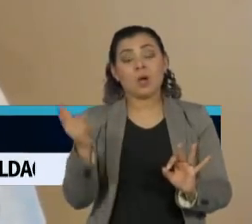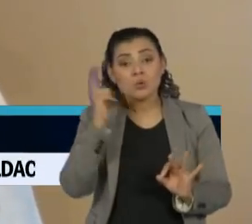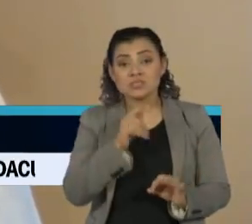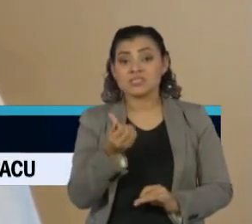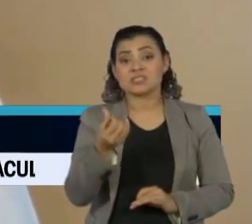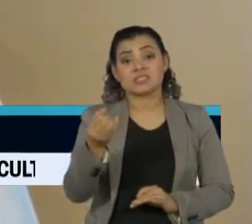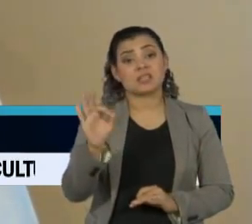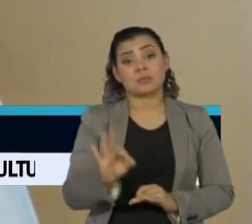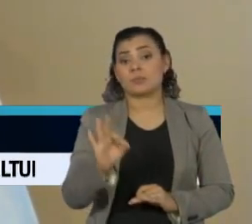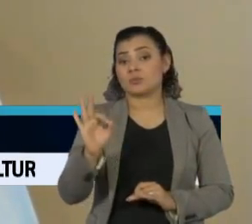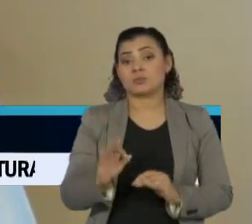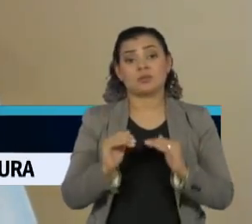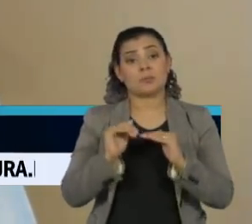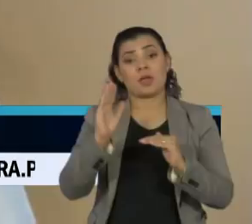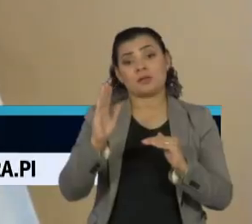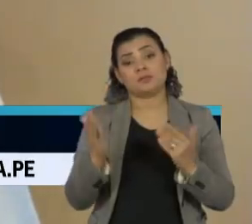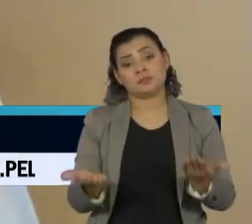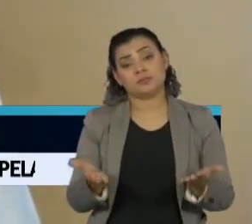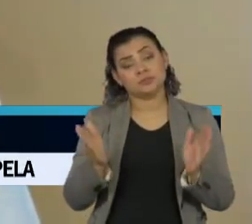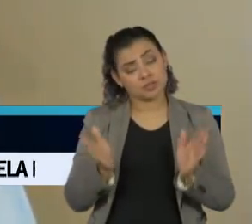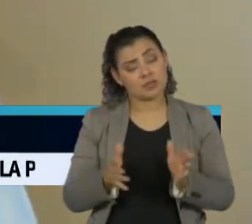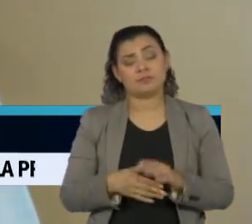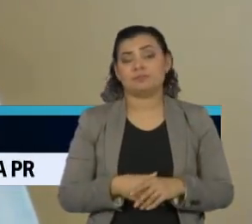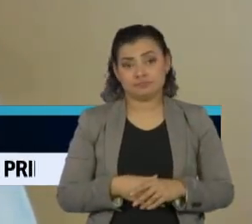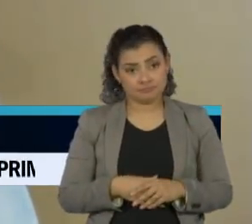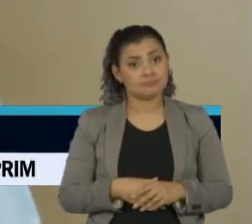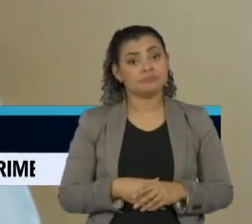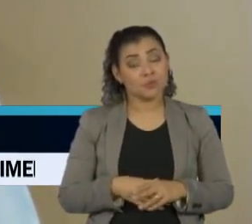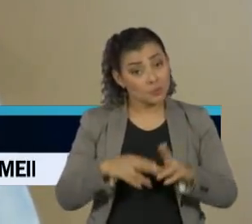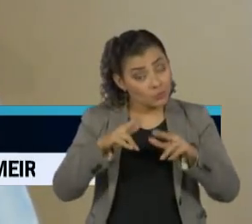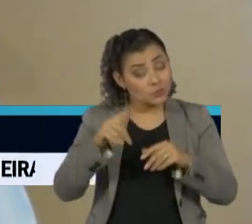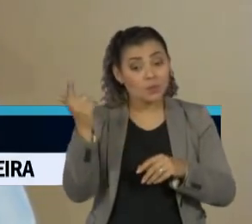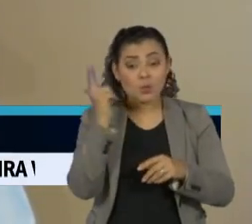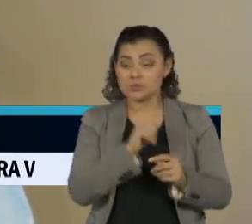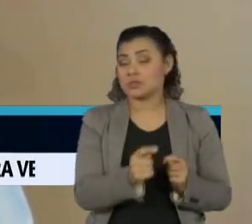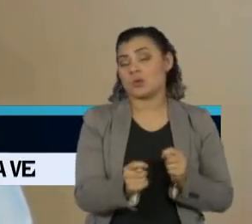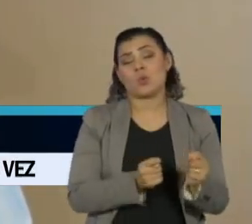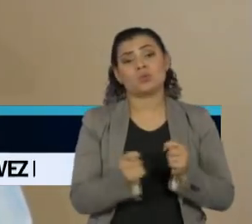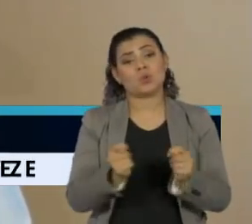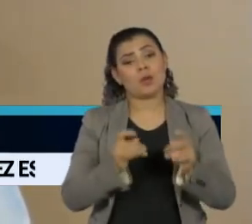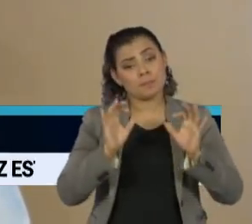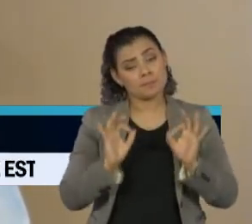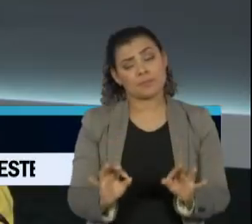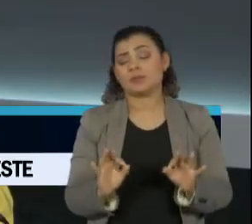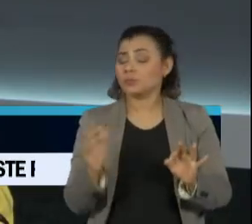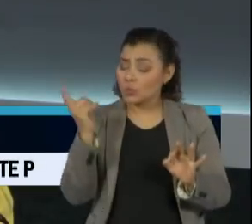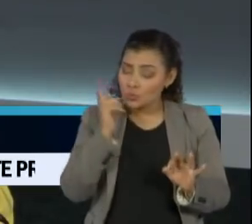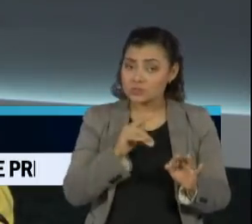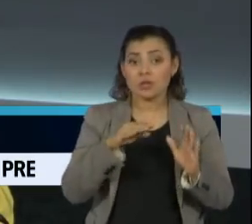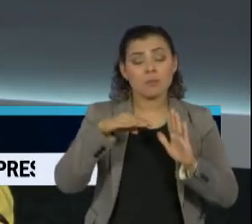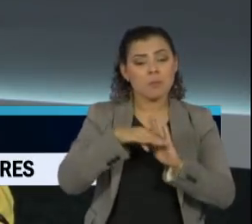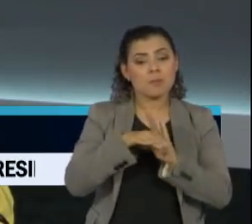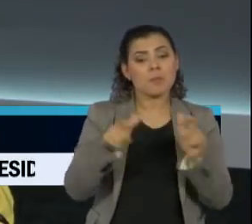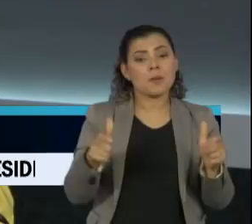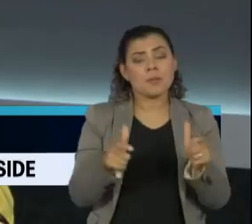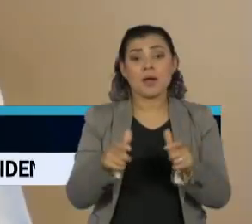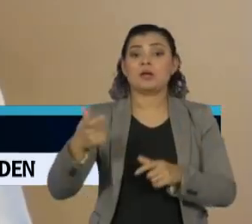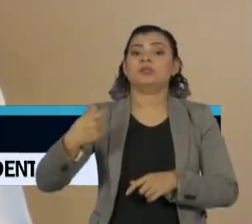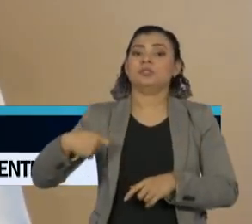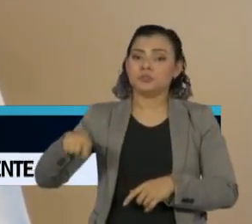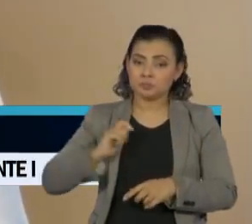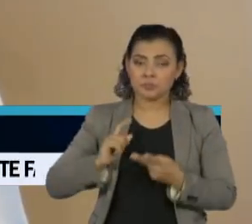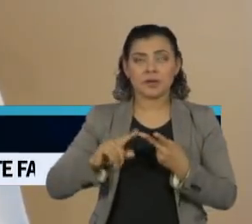60% constante durante o tempo, para conseguir segurar a curva e começar talvez a cair. Mas Espanha, Itália,